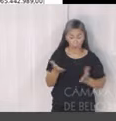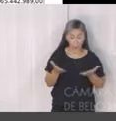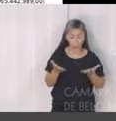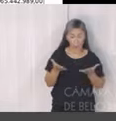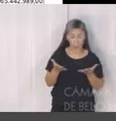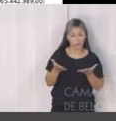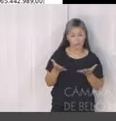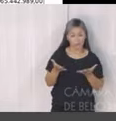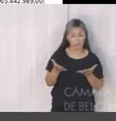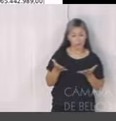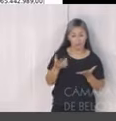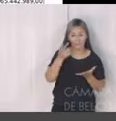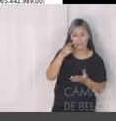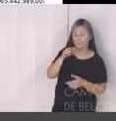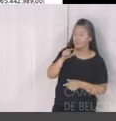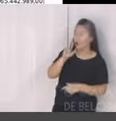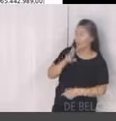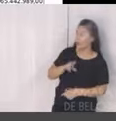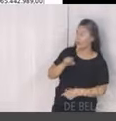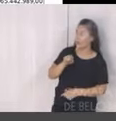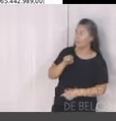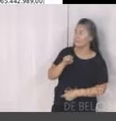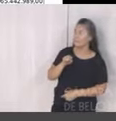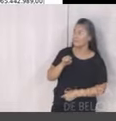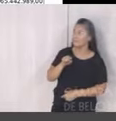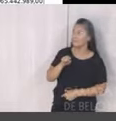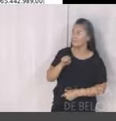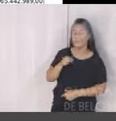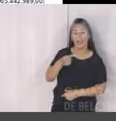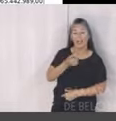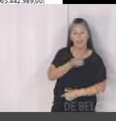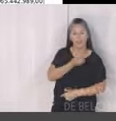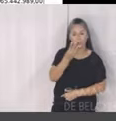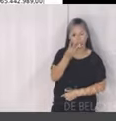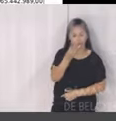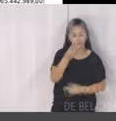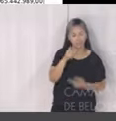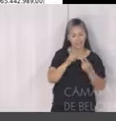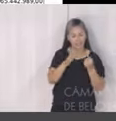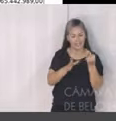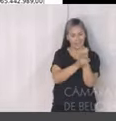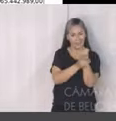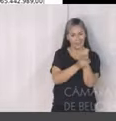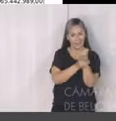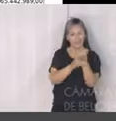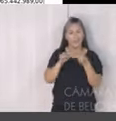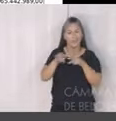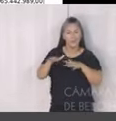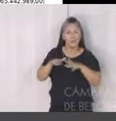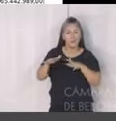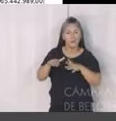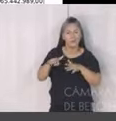resultado número 4, que é a segurança, mobilidade urbana, acertabilidade ambiental, habitação,